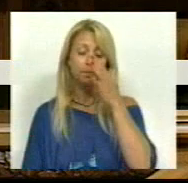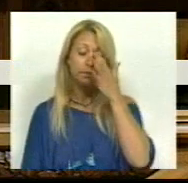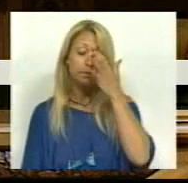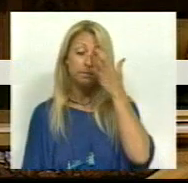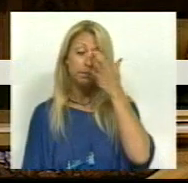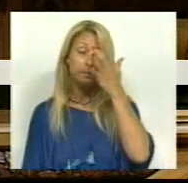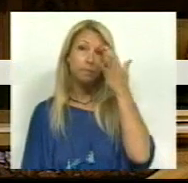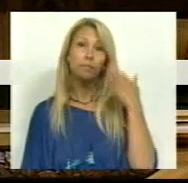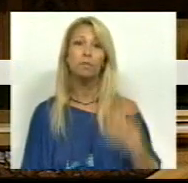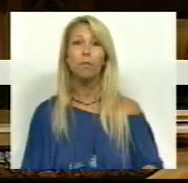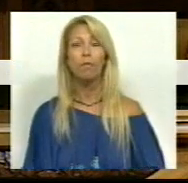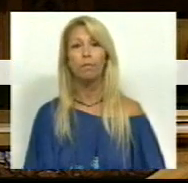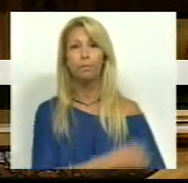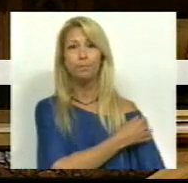Obrigado. Obrigado. Obrigado. Obrigado. Obrigado. Obrigado.